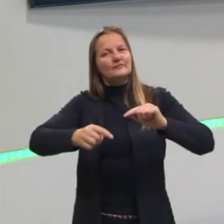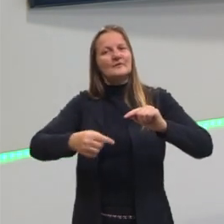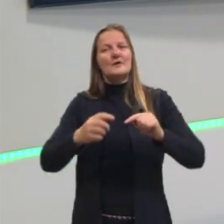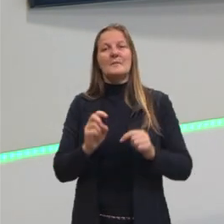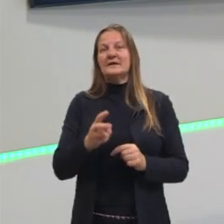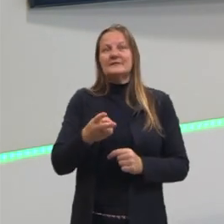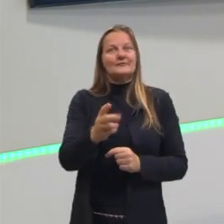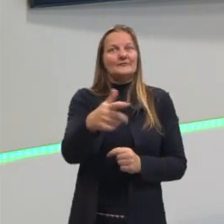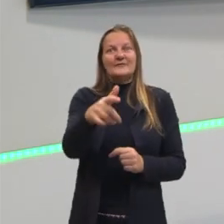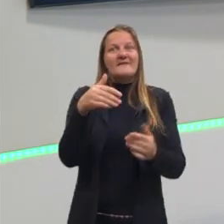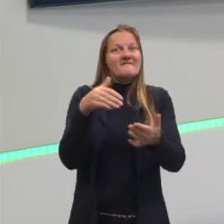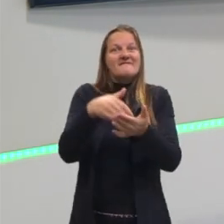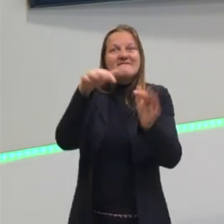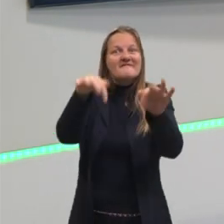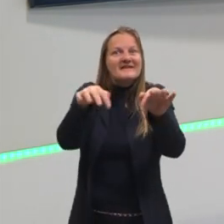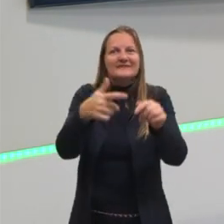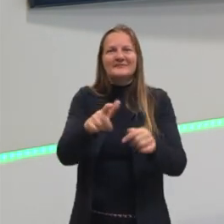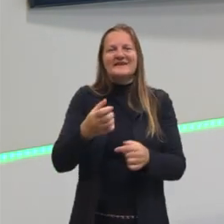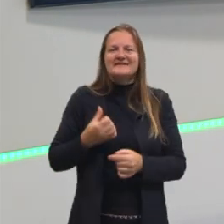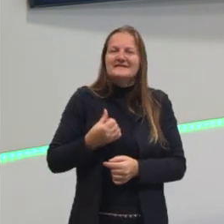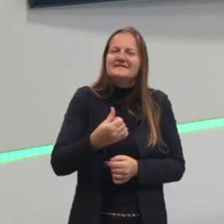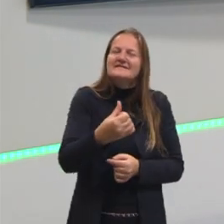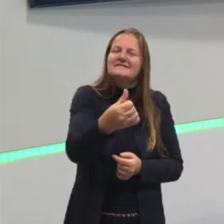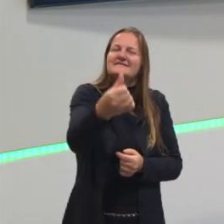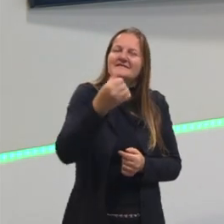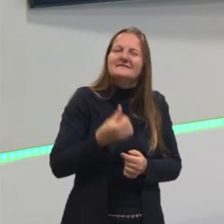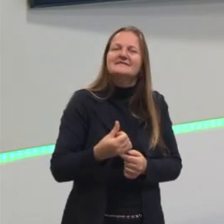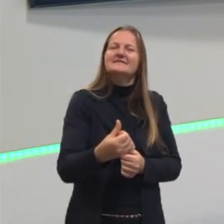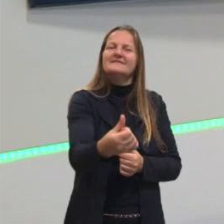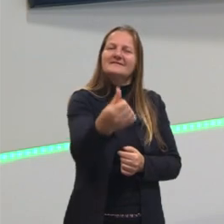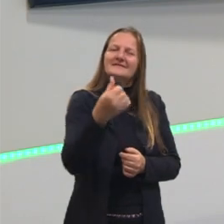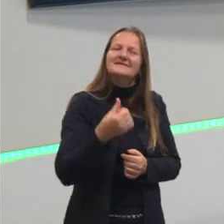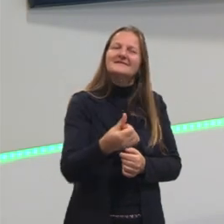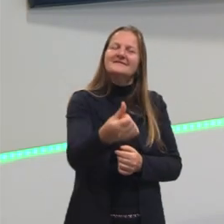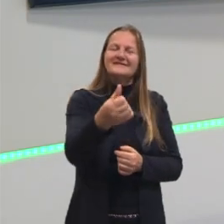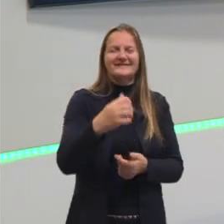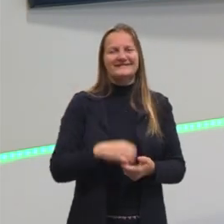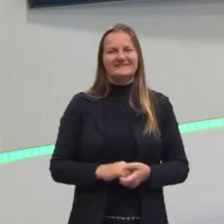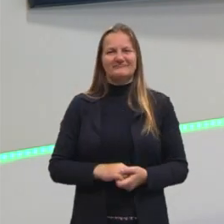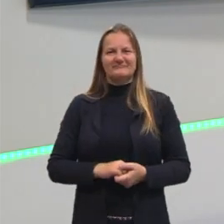Mas aqui é chamado, então, número racional ou dízima periódica.